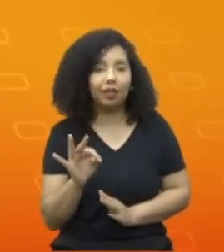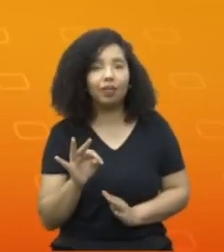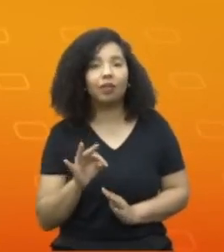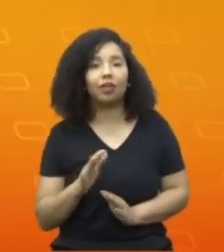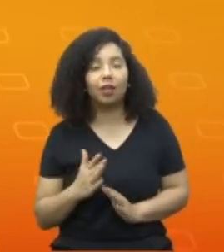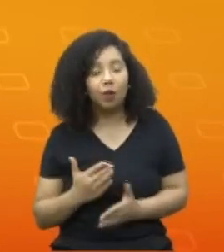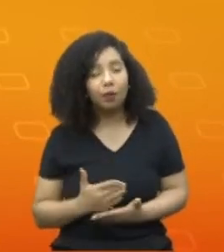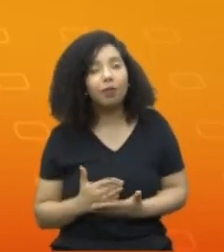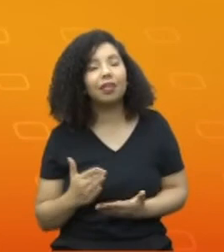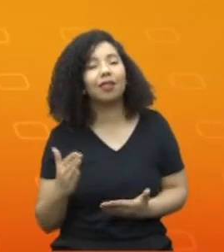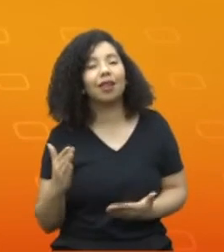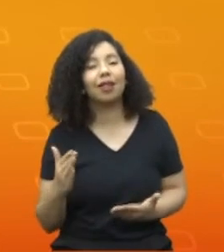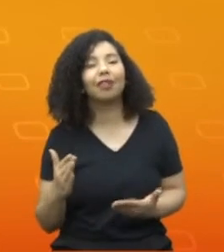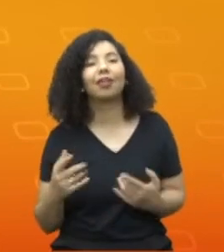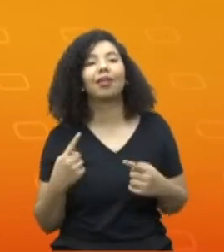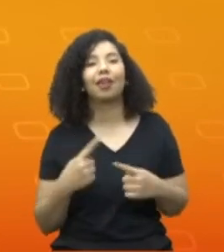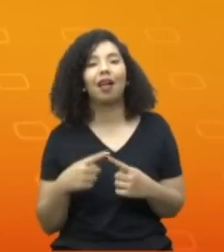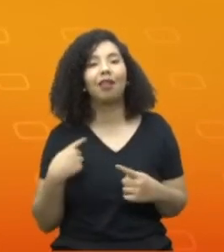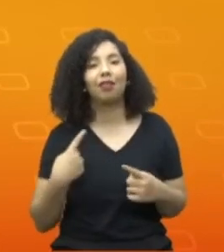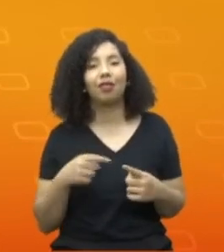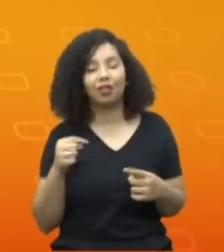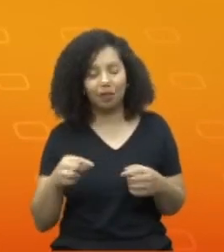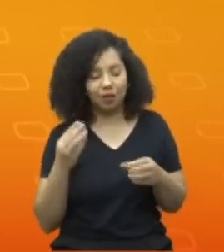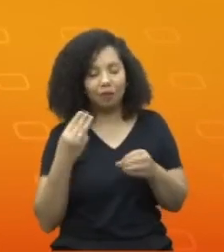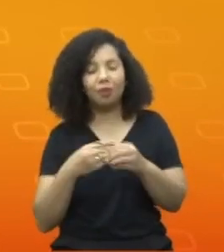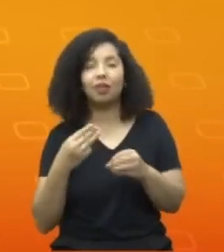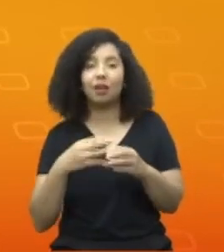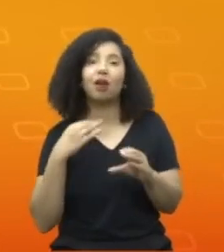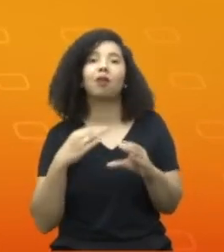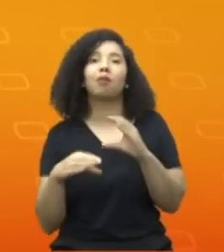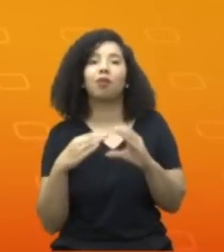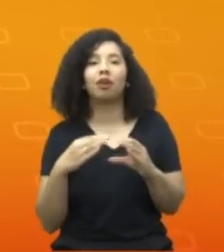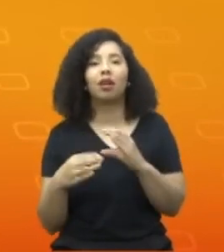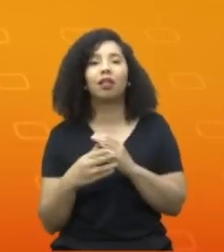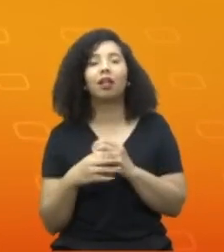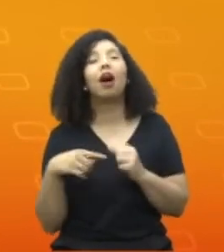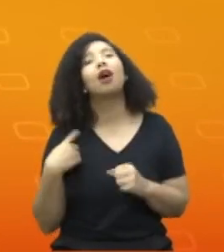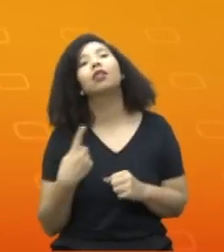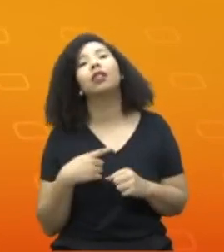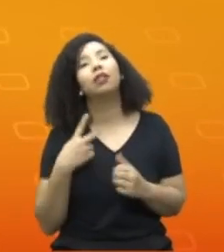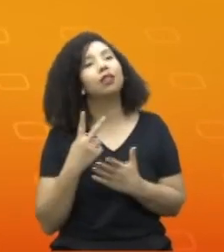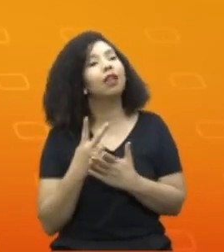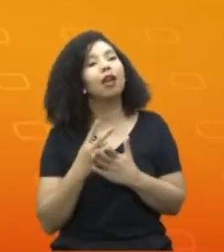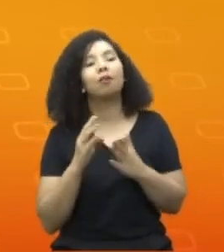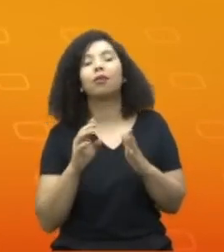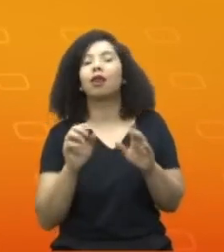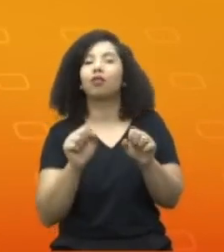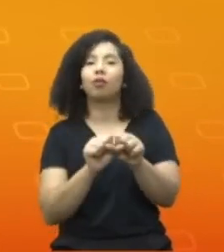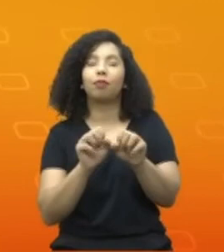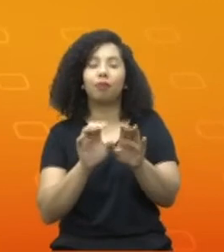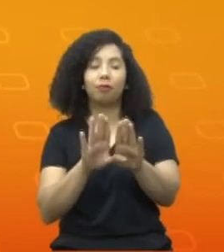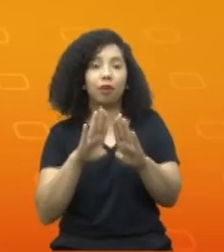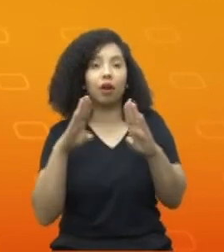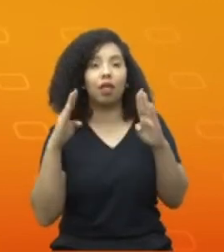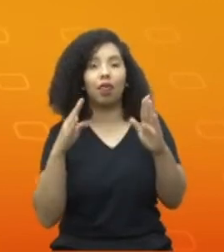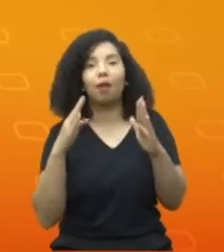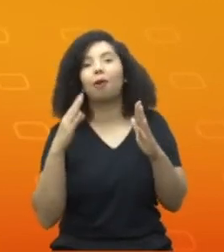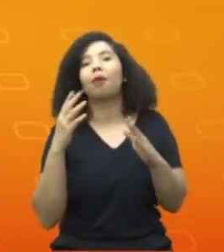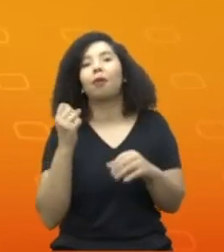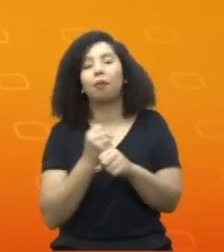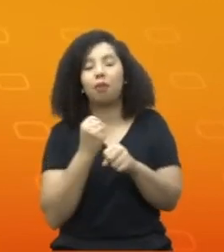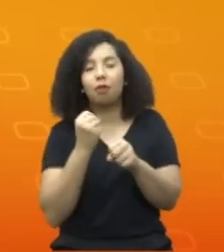dizer que aqui no Ministério das Comunicações a gente está sempre de portas abertas ao diálogo e à construção